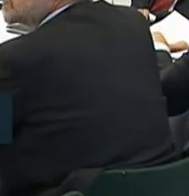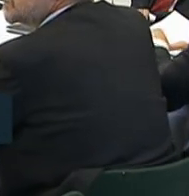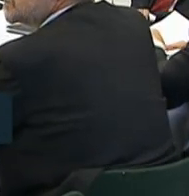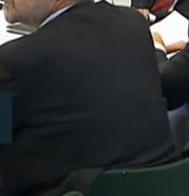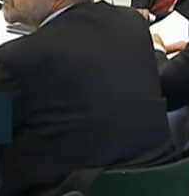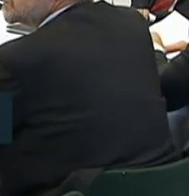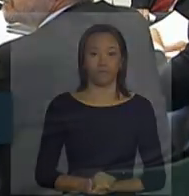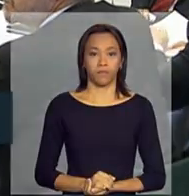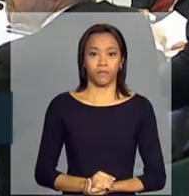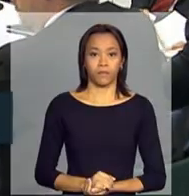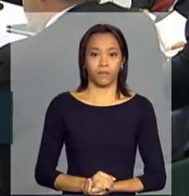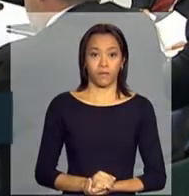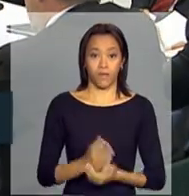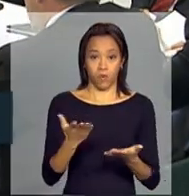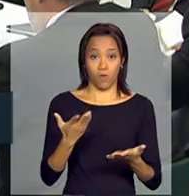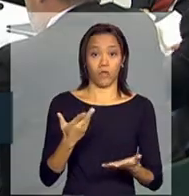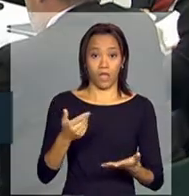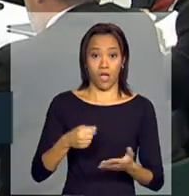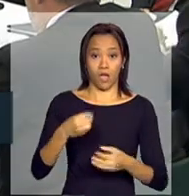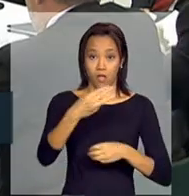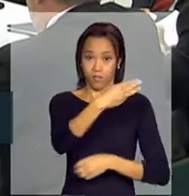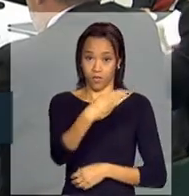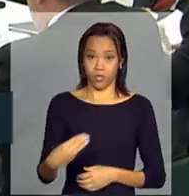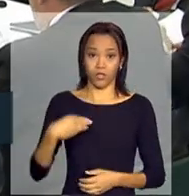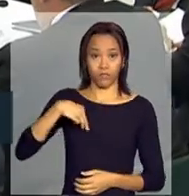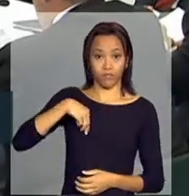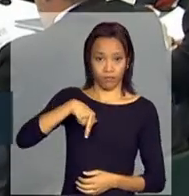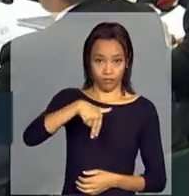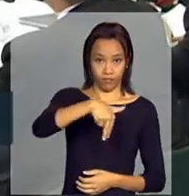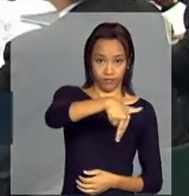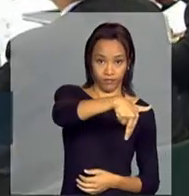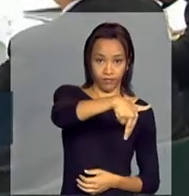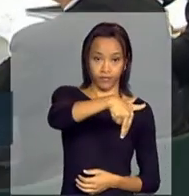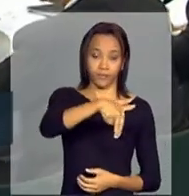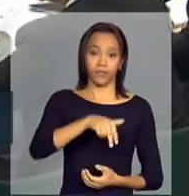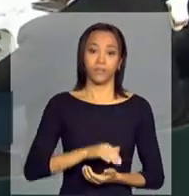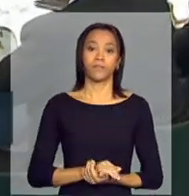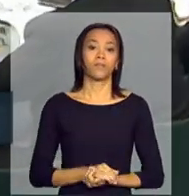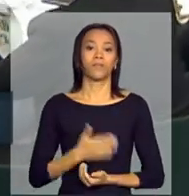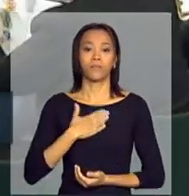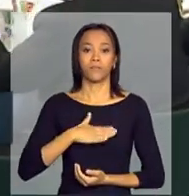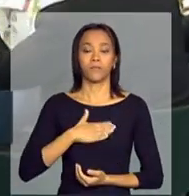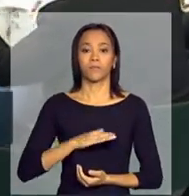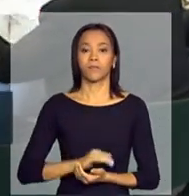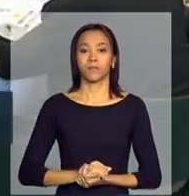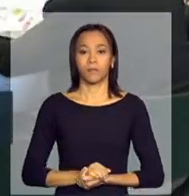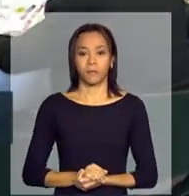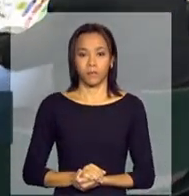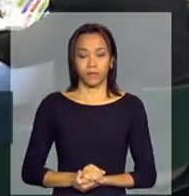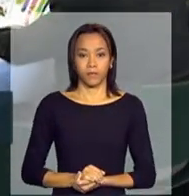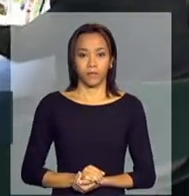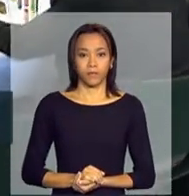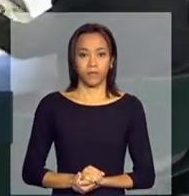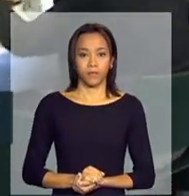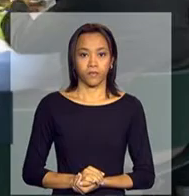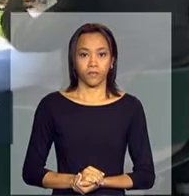Enquanto a ministra se desloca... Não adianta, porque aí o pessoal que está filmando não vai conseguir passar.